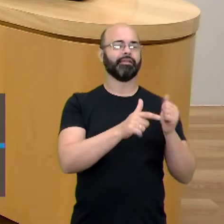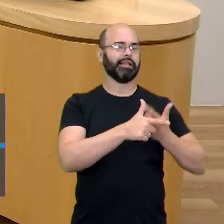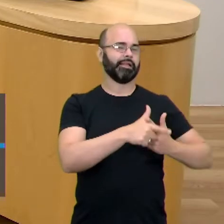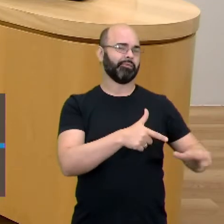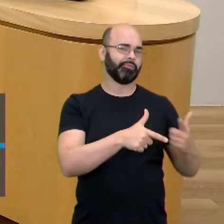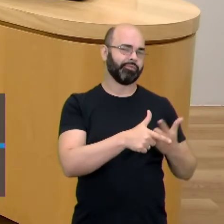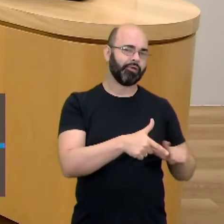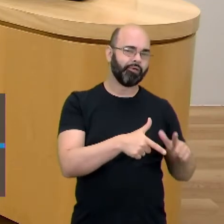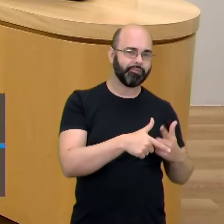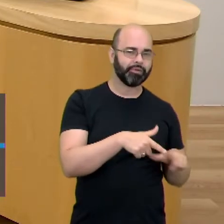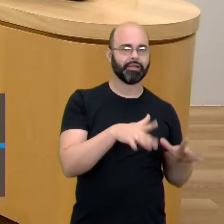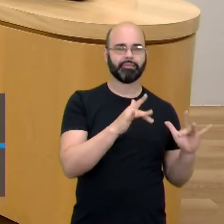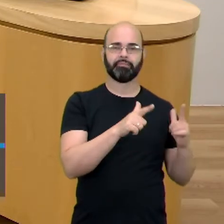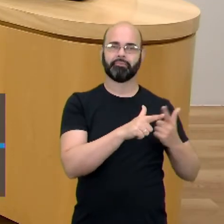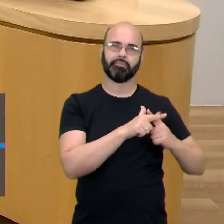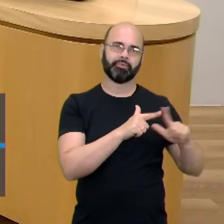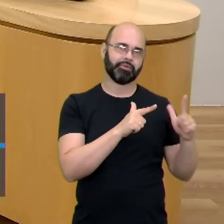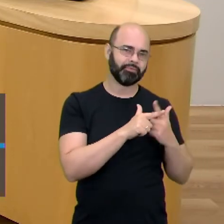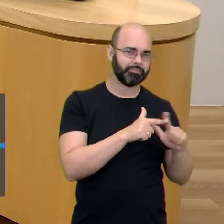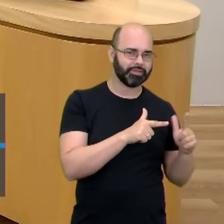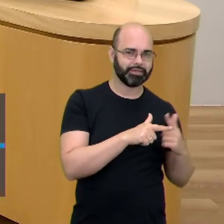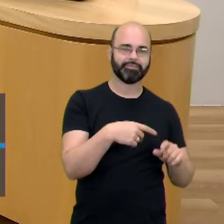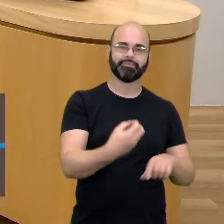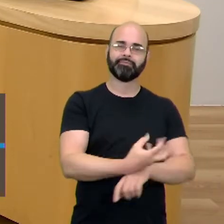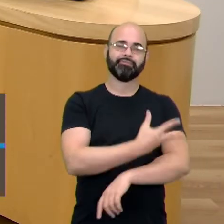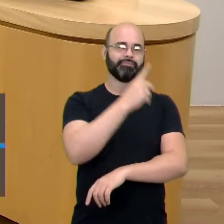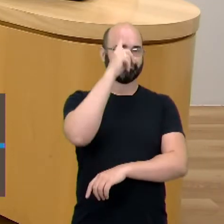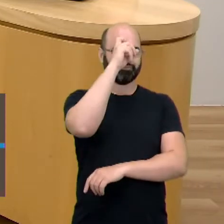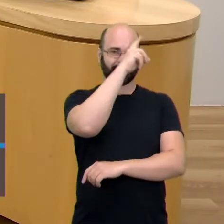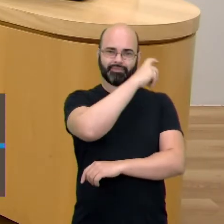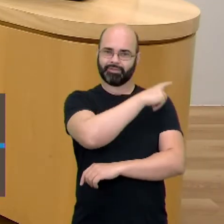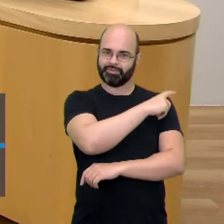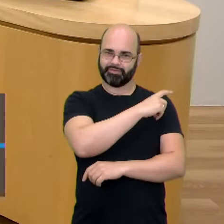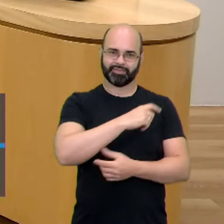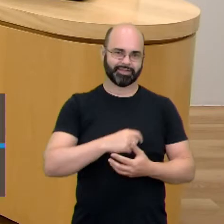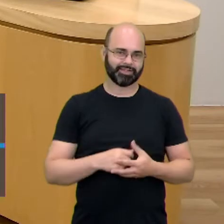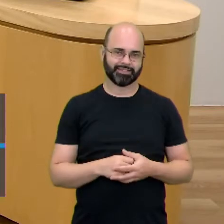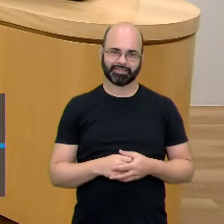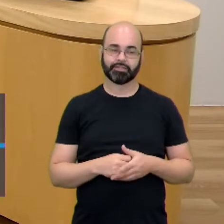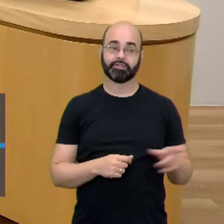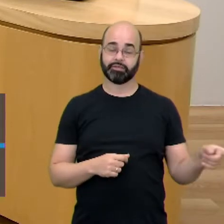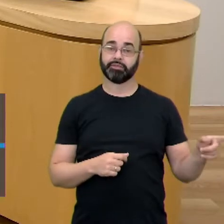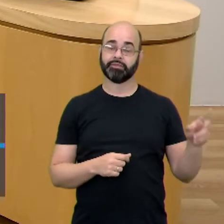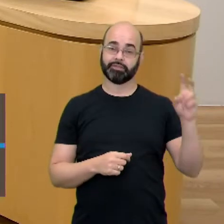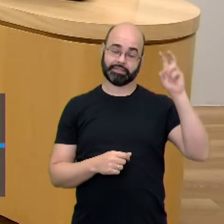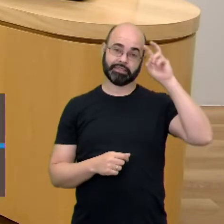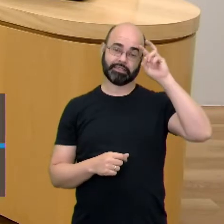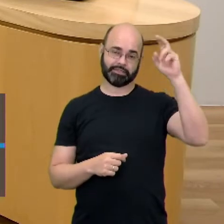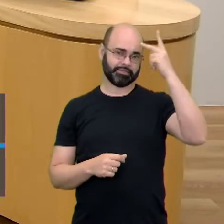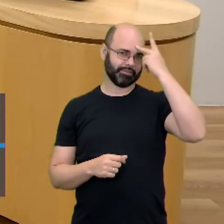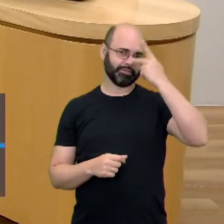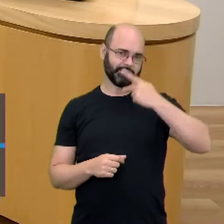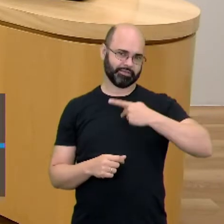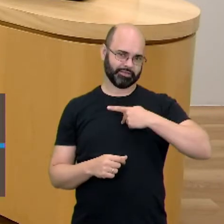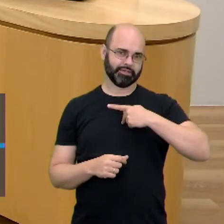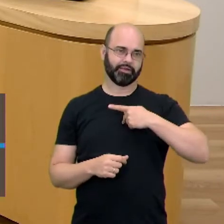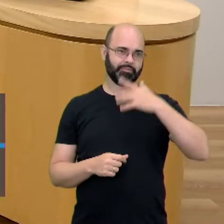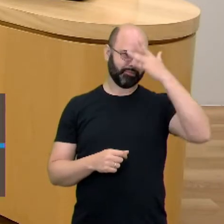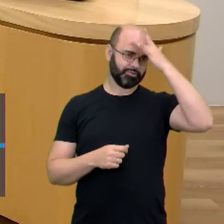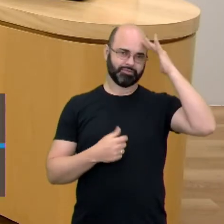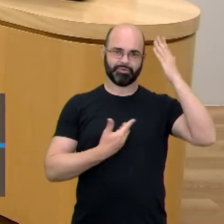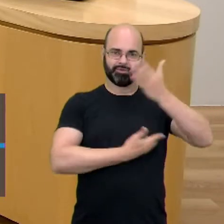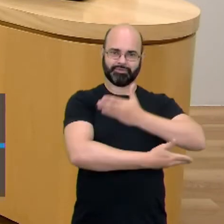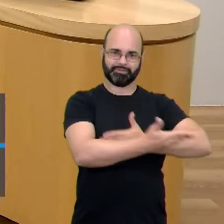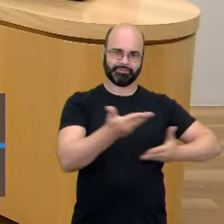um sujeito muito difícil de lidar com as emoções, ele tem uma inteligência interpessoal negativa,